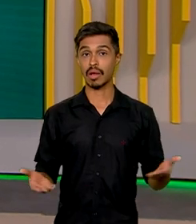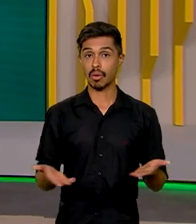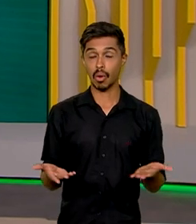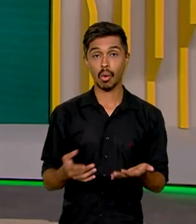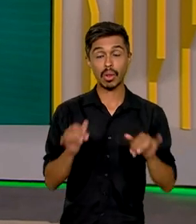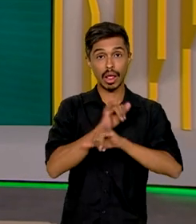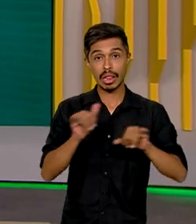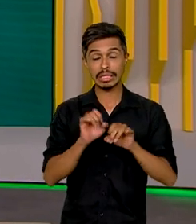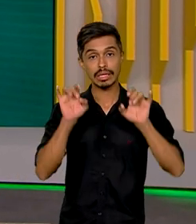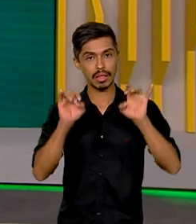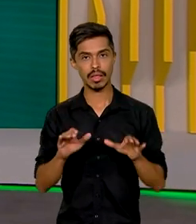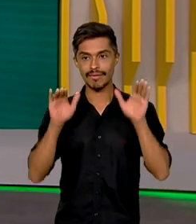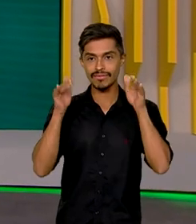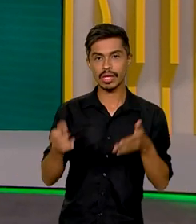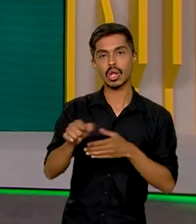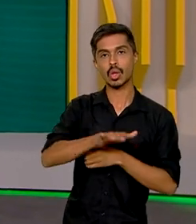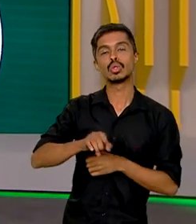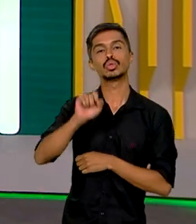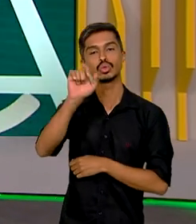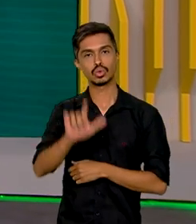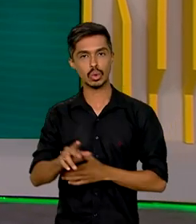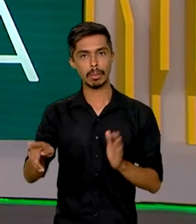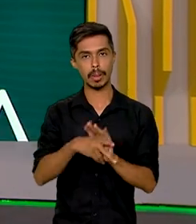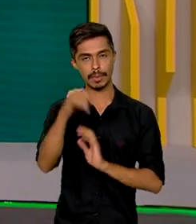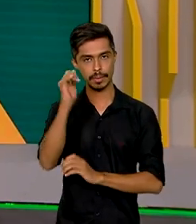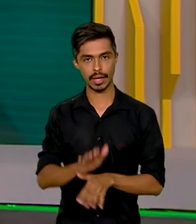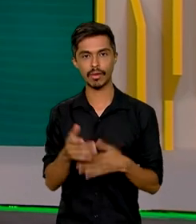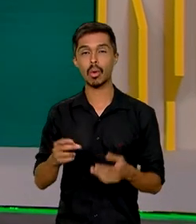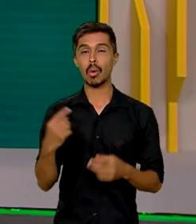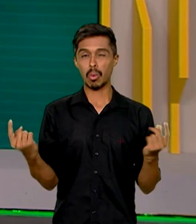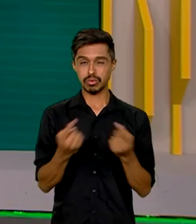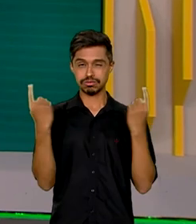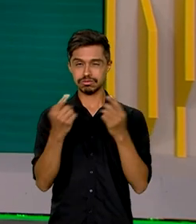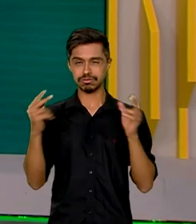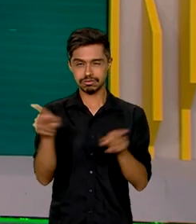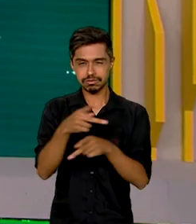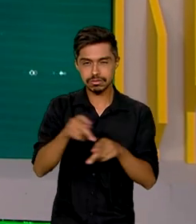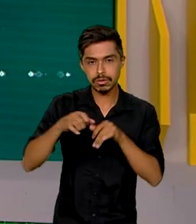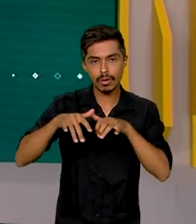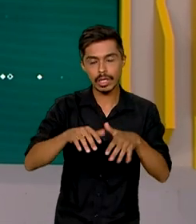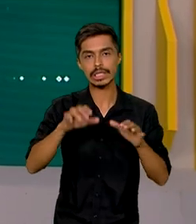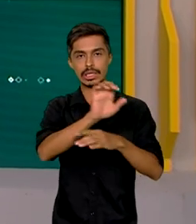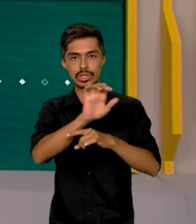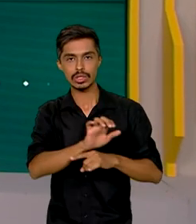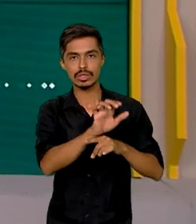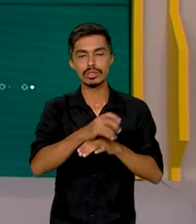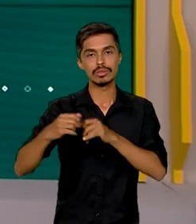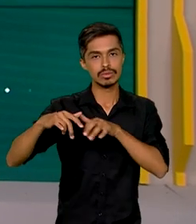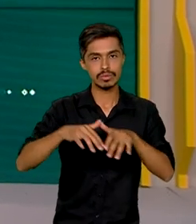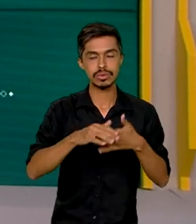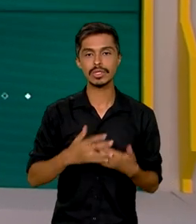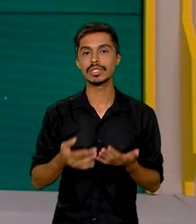E agora um alerta especialmente para a região sul do Brasil. Um ciclone deve atingir os estados da região e partes da